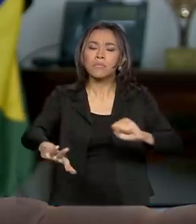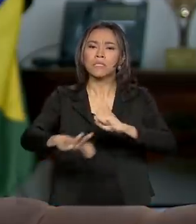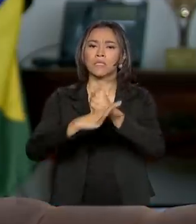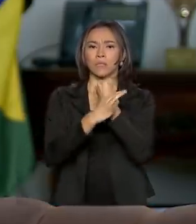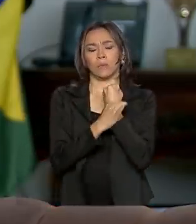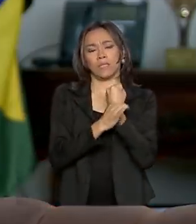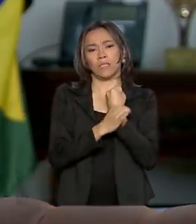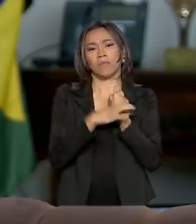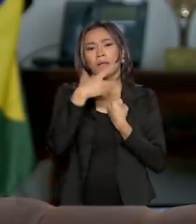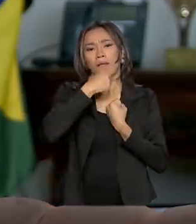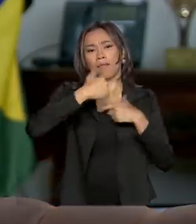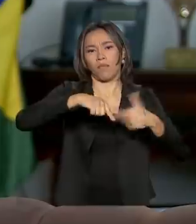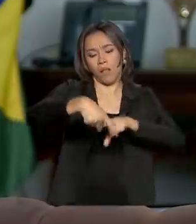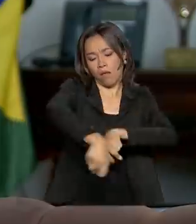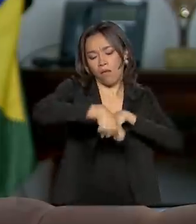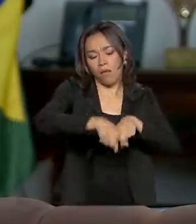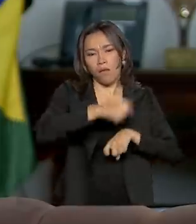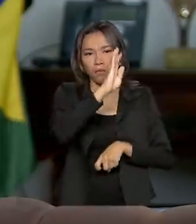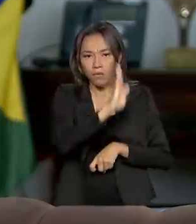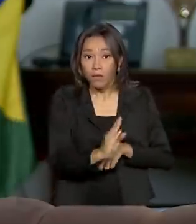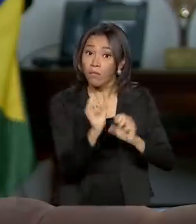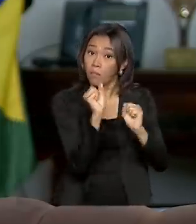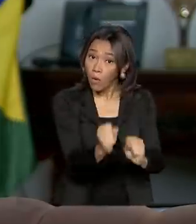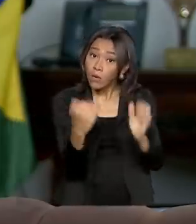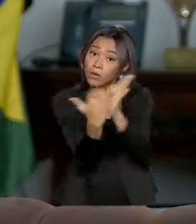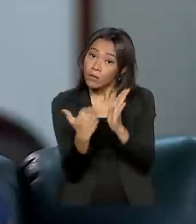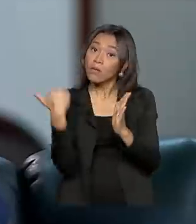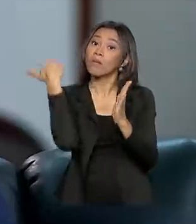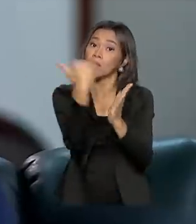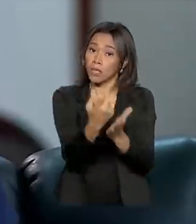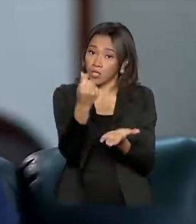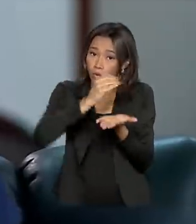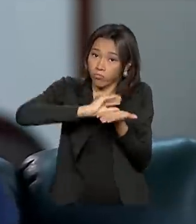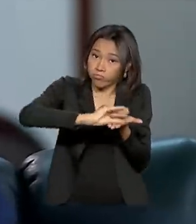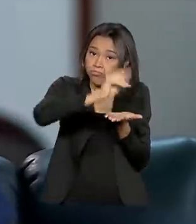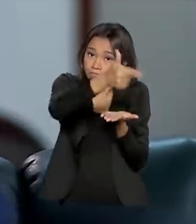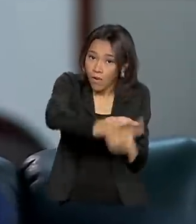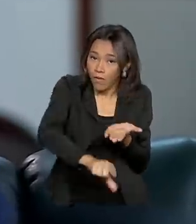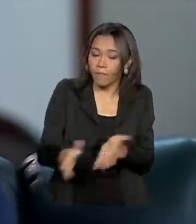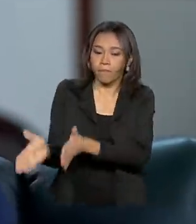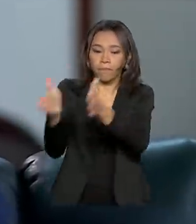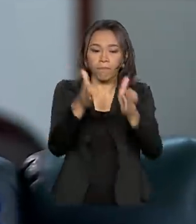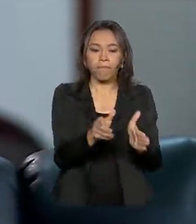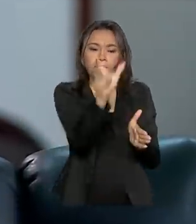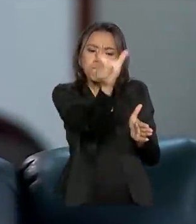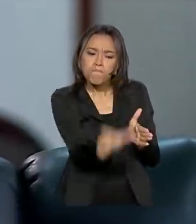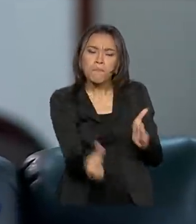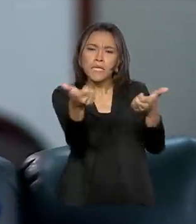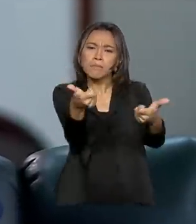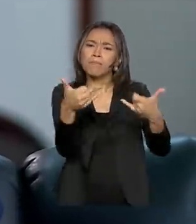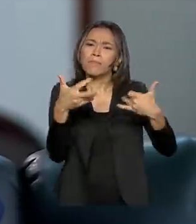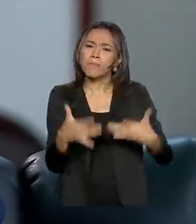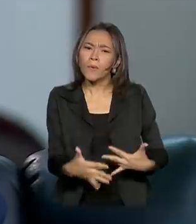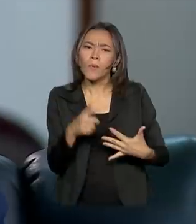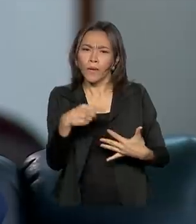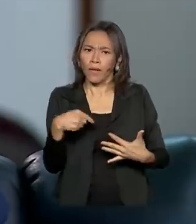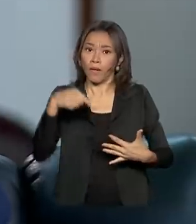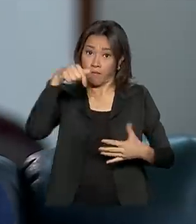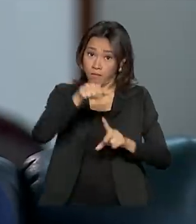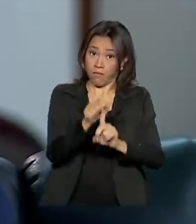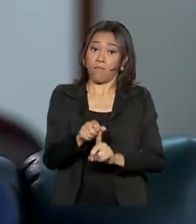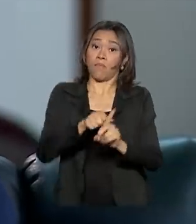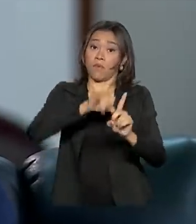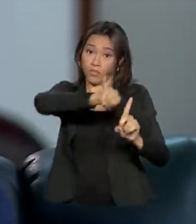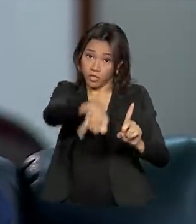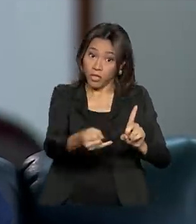produtor brasileiro possa aumentar e investir. A ministra Tereza Cristina confirmou que ainda em janeiro